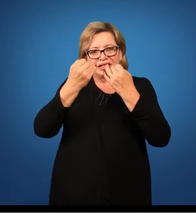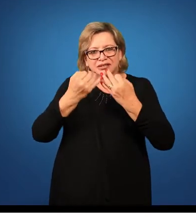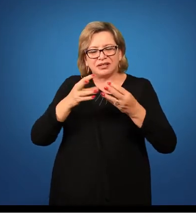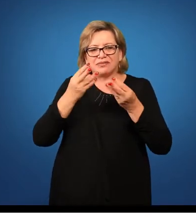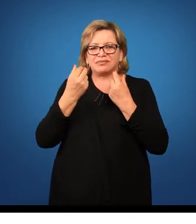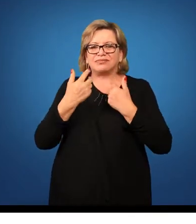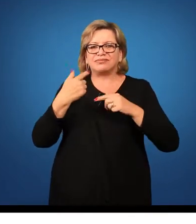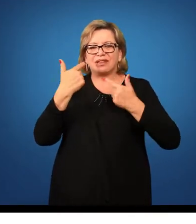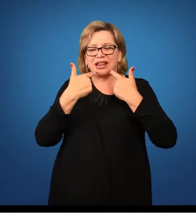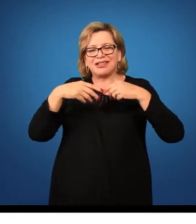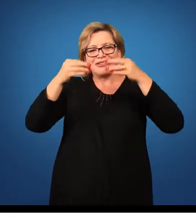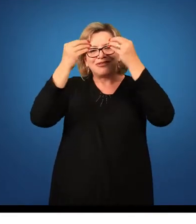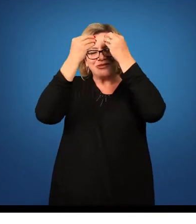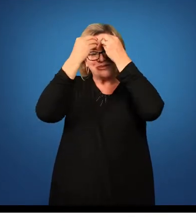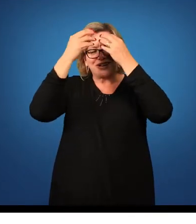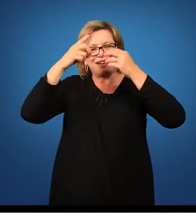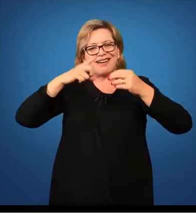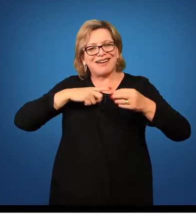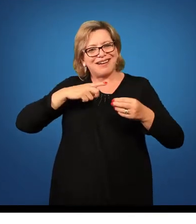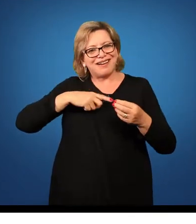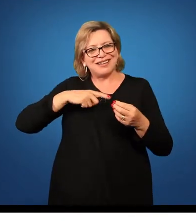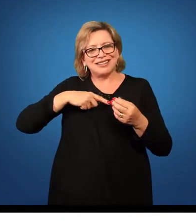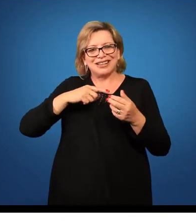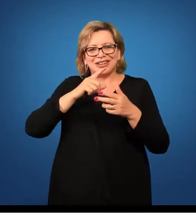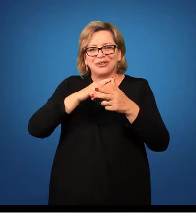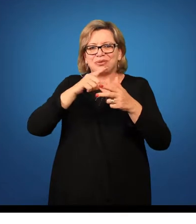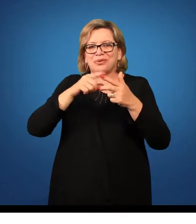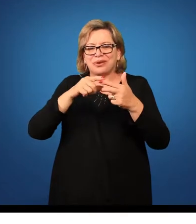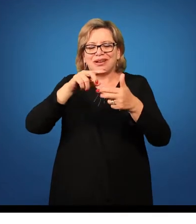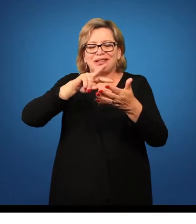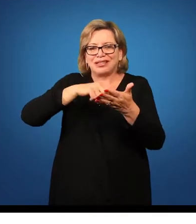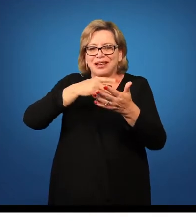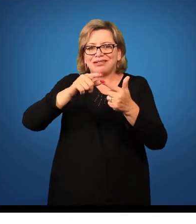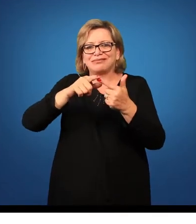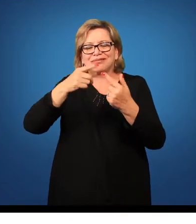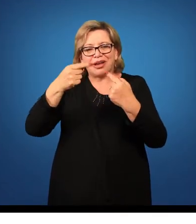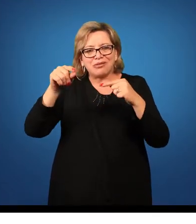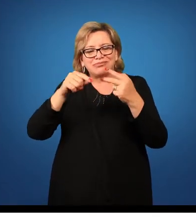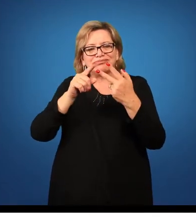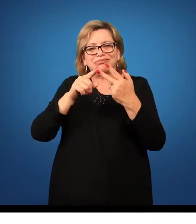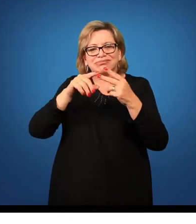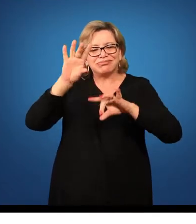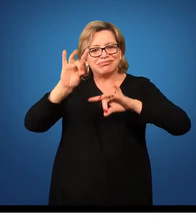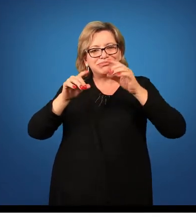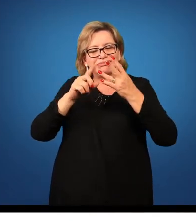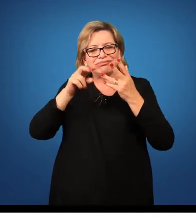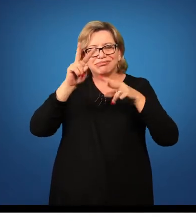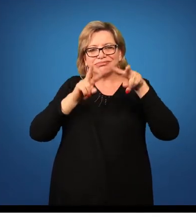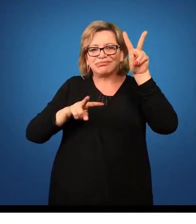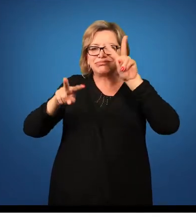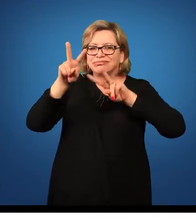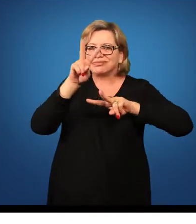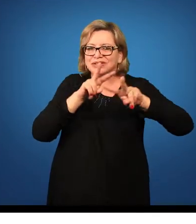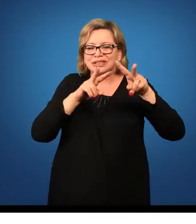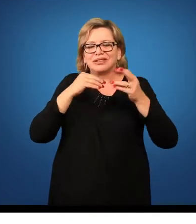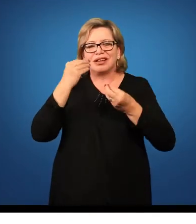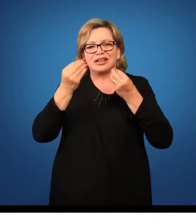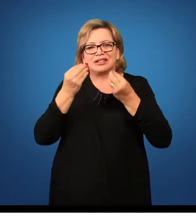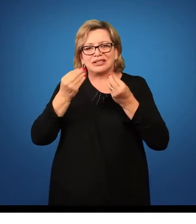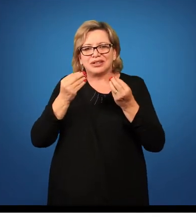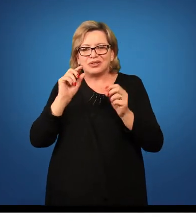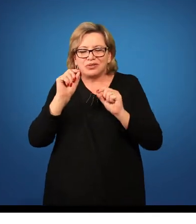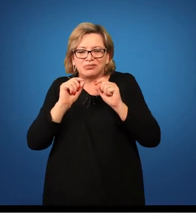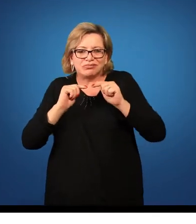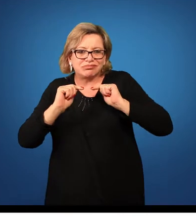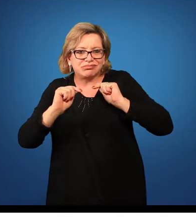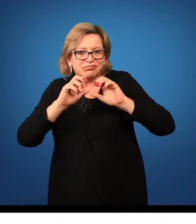linguagens, né, da dança, música, das artes cênicas e visuais, mas ela propõe uma integração entre elas. Ou seja, o nosso trabalho está